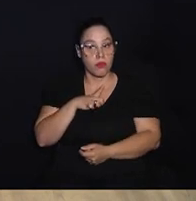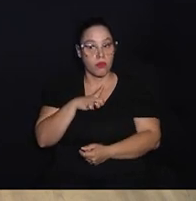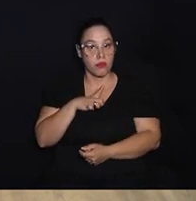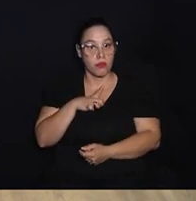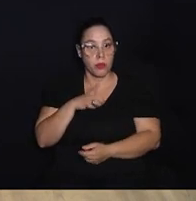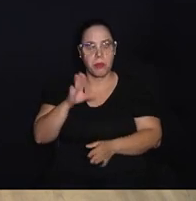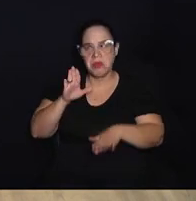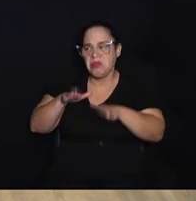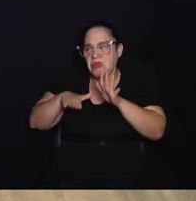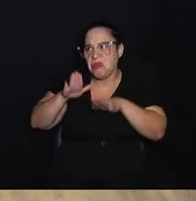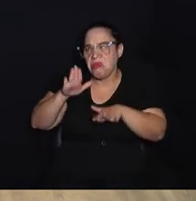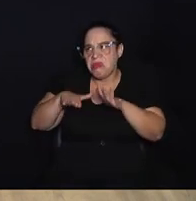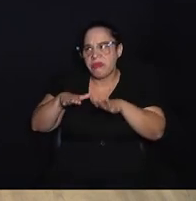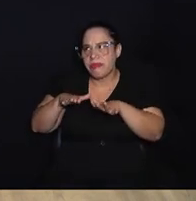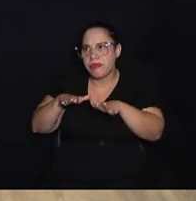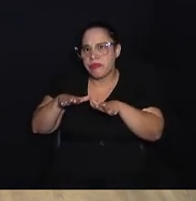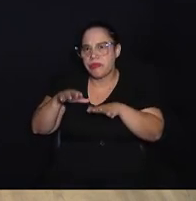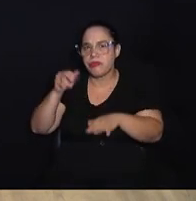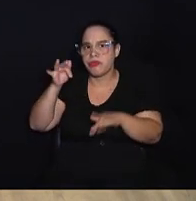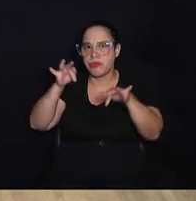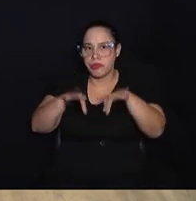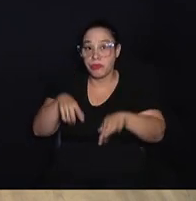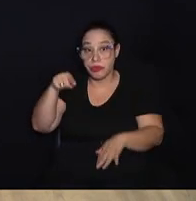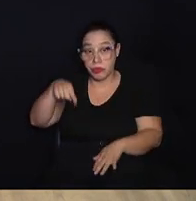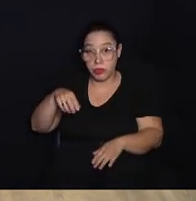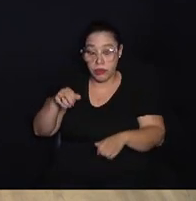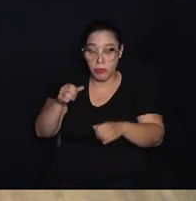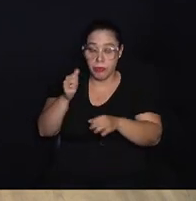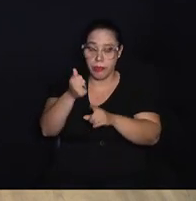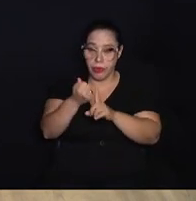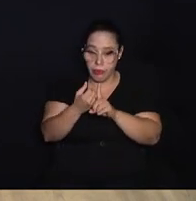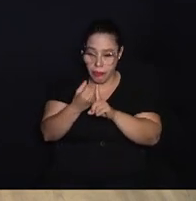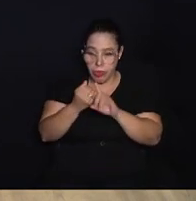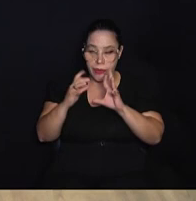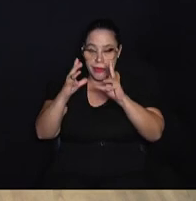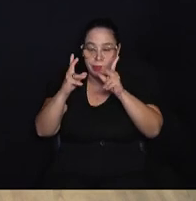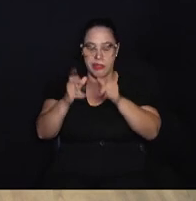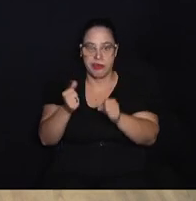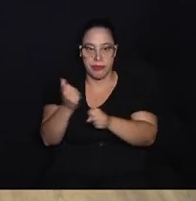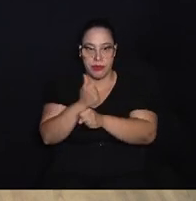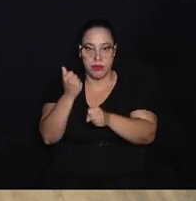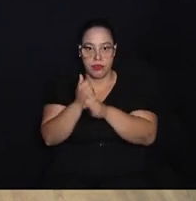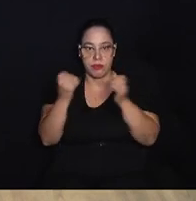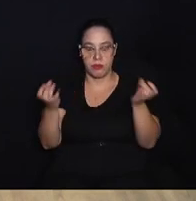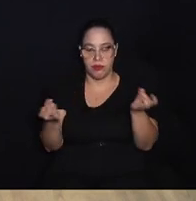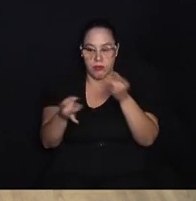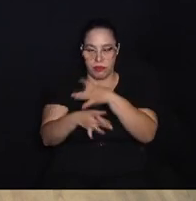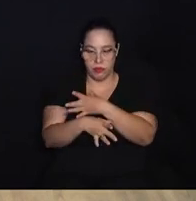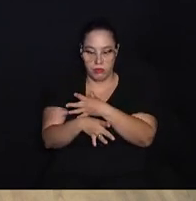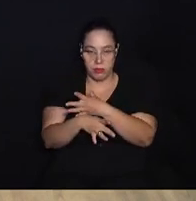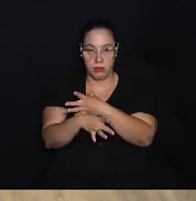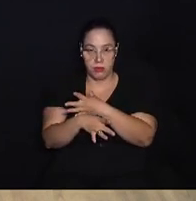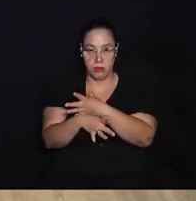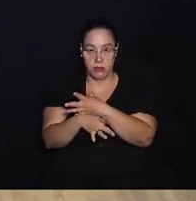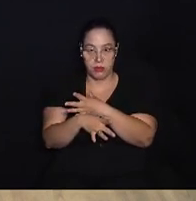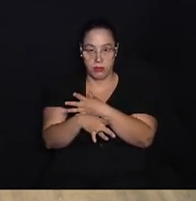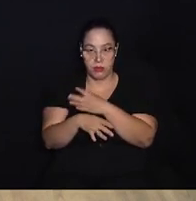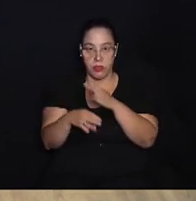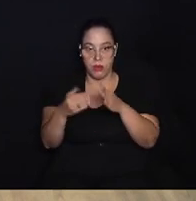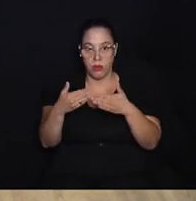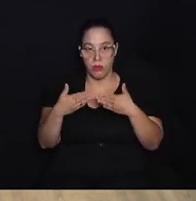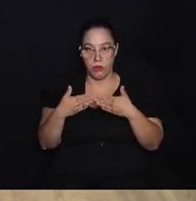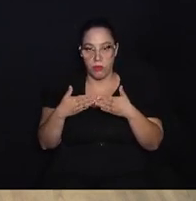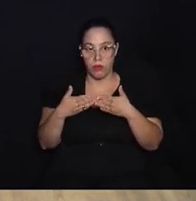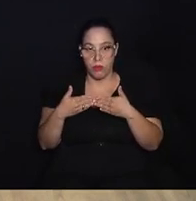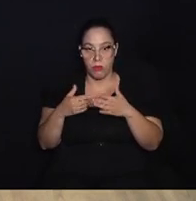previsão de que até o final desse semestre, todas as obras estejam concluídas. E aí os boxes